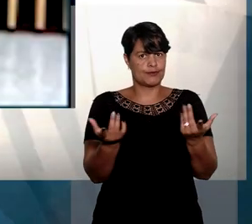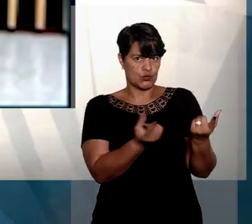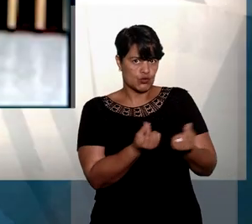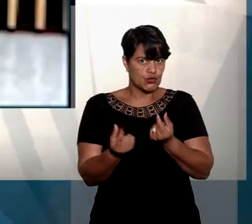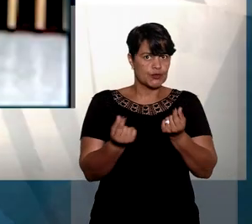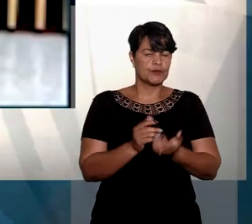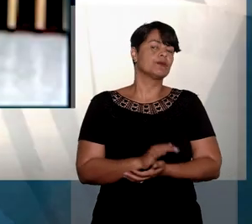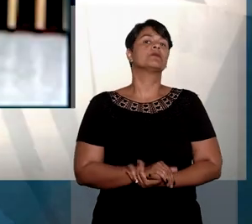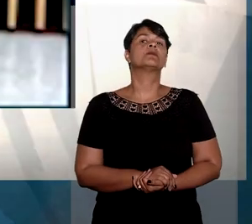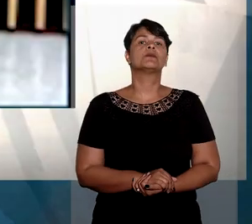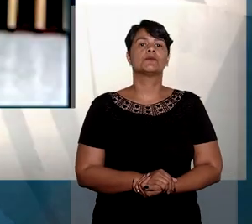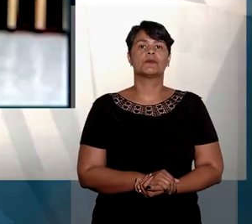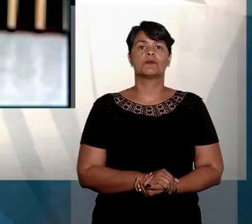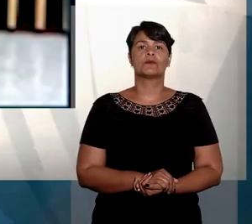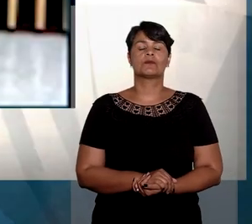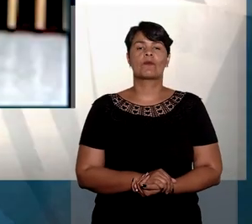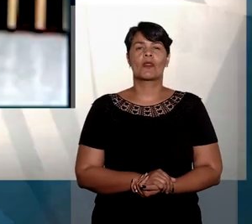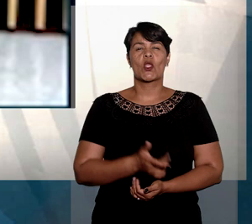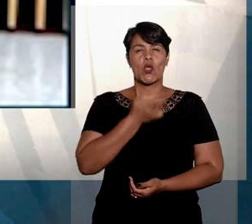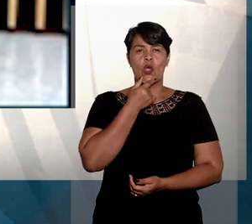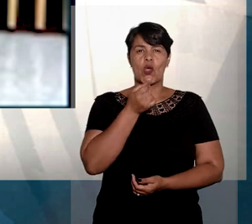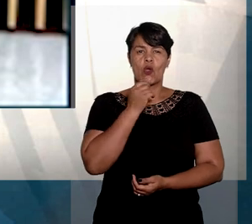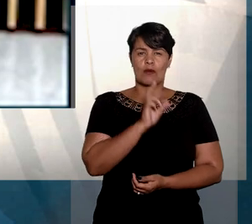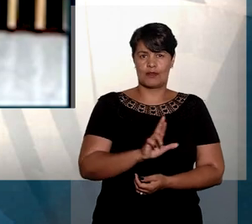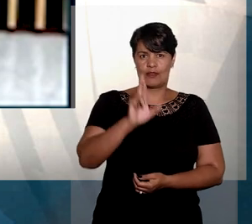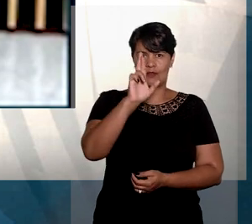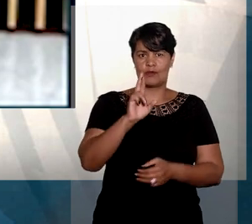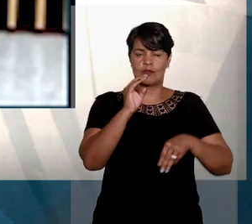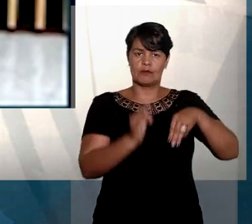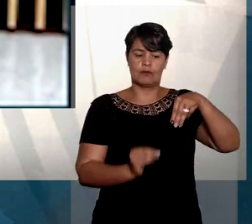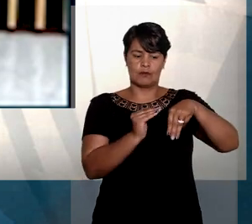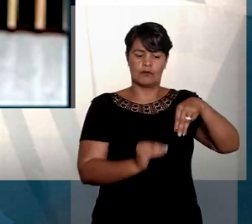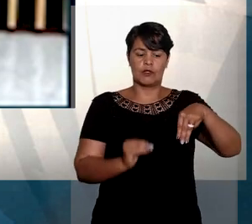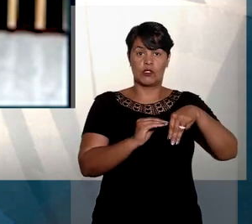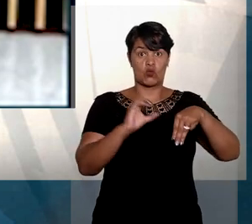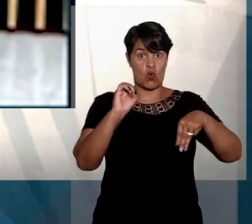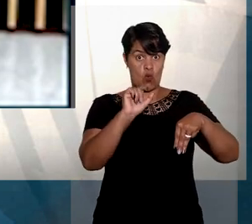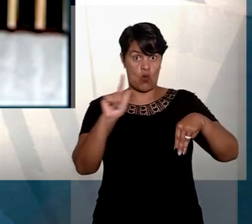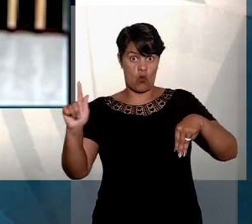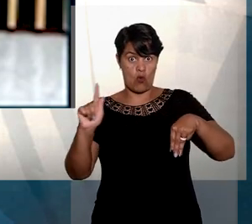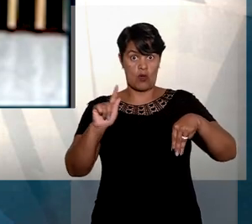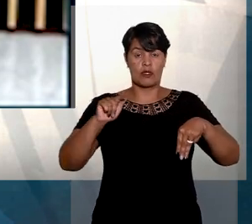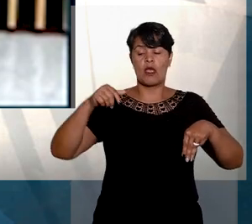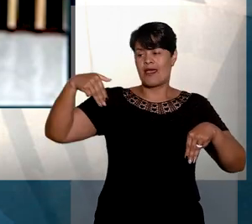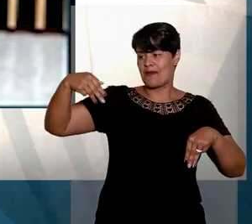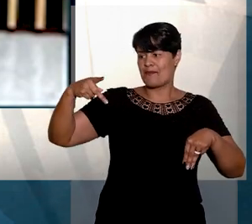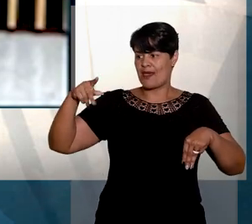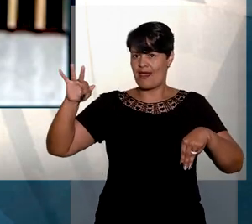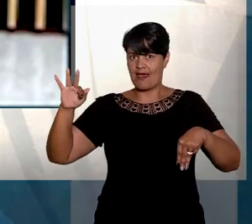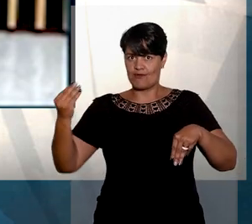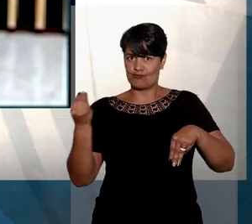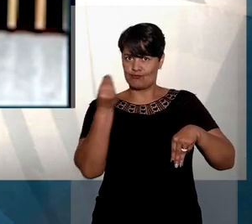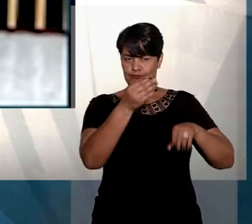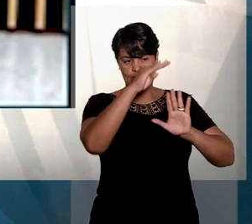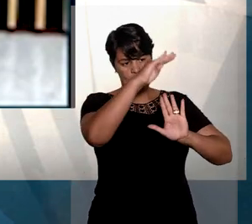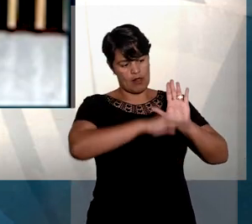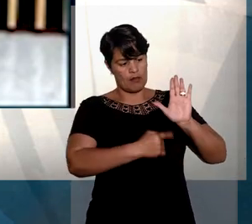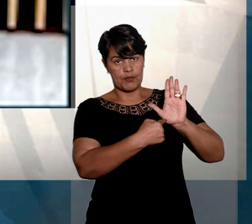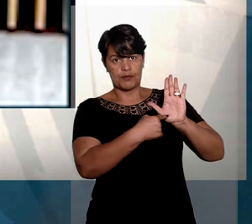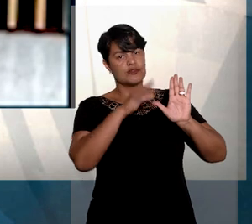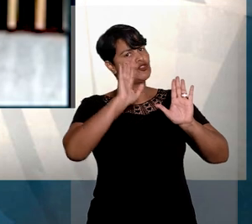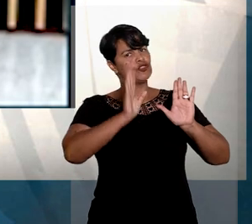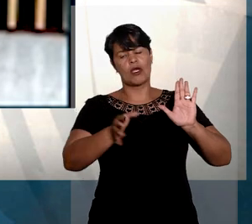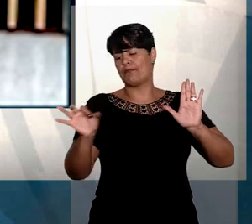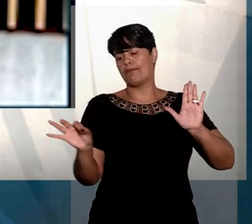relator da ação, ministro Og Fernandes, o MPF apresentou elementos suficientes para justificar a instauração do